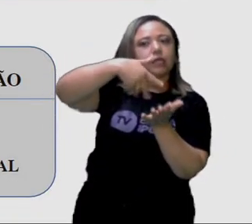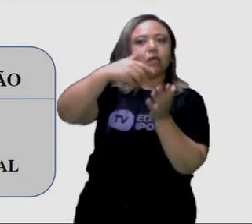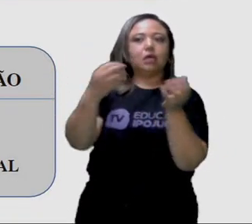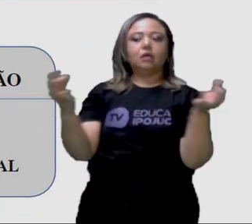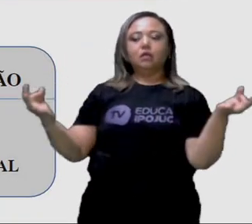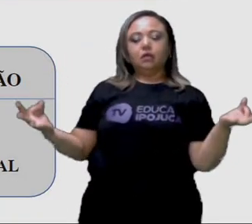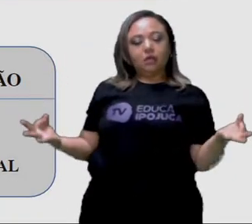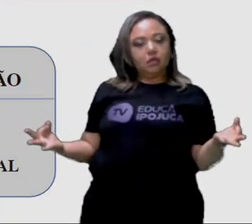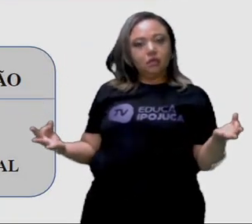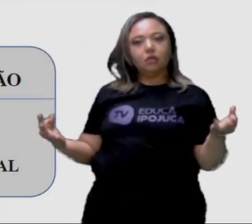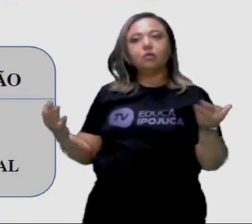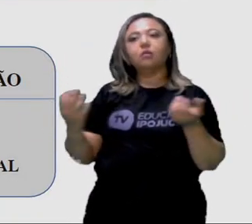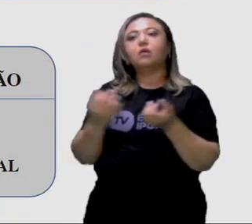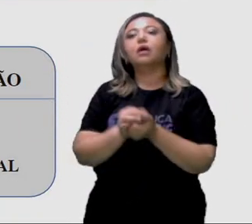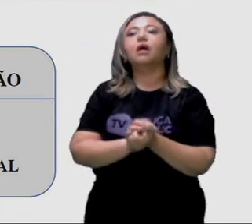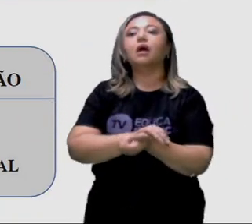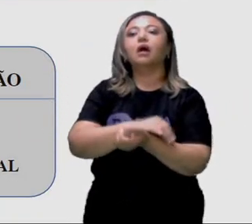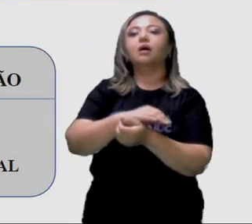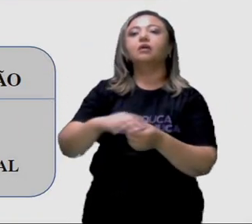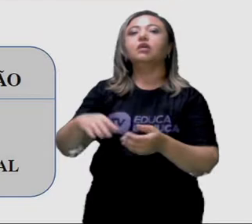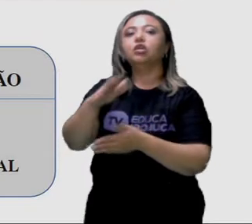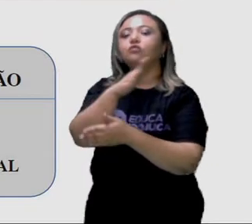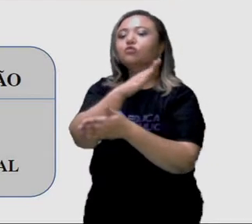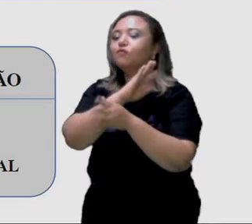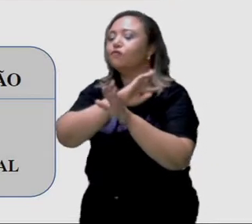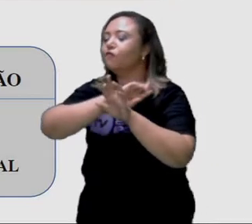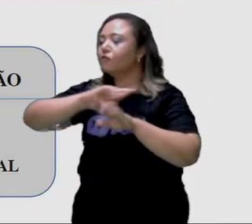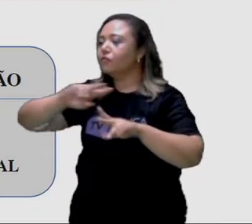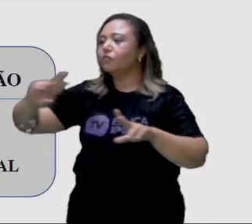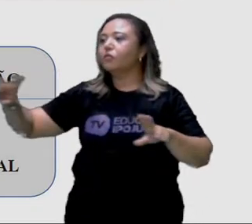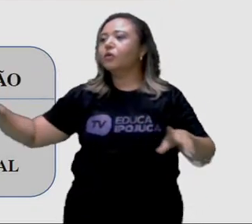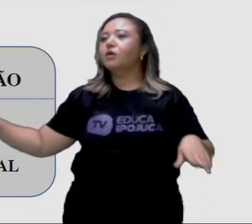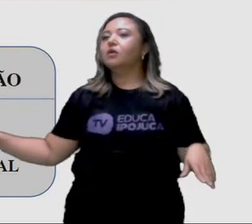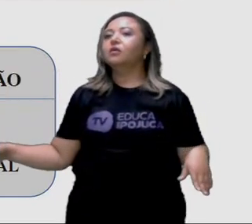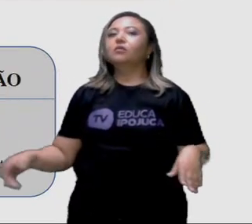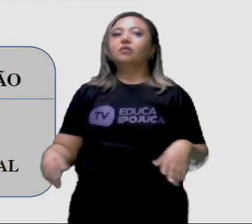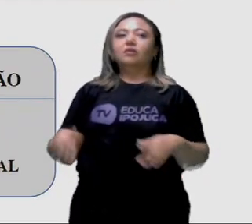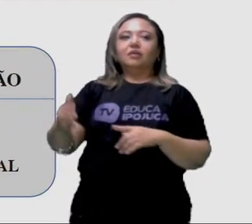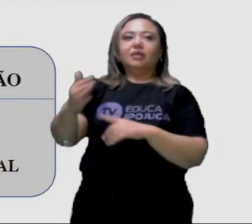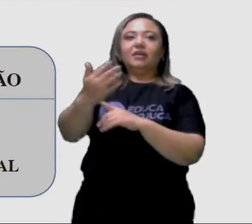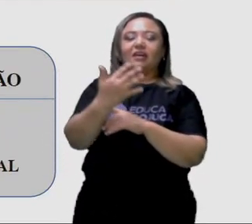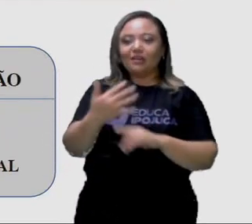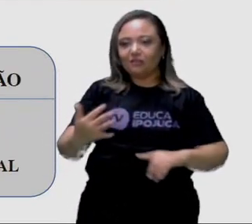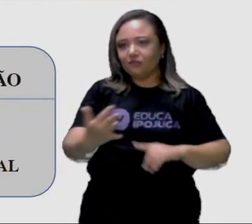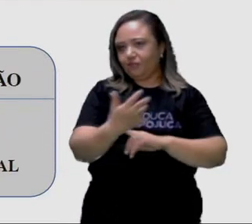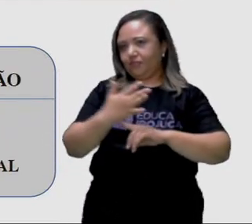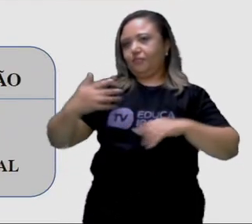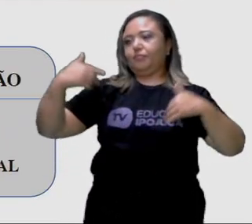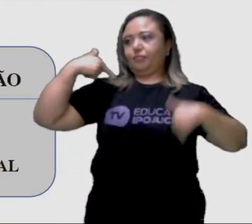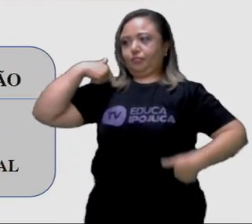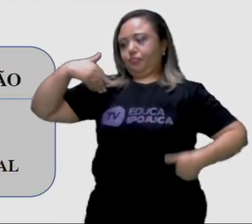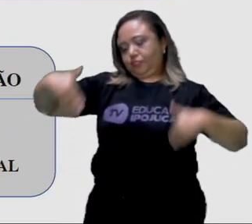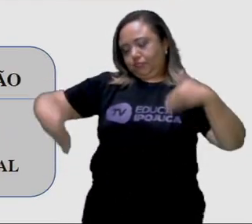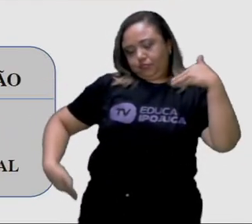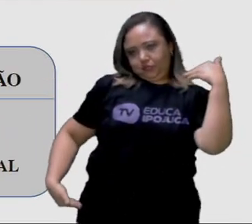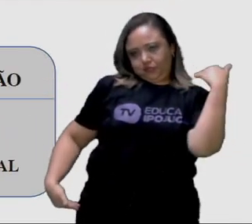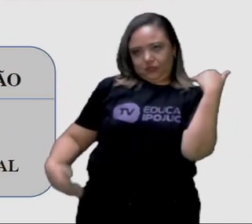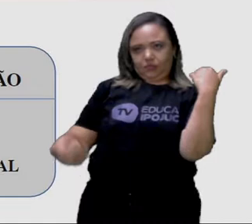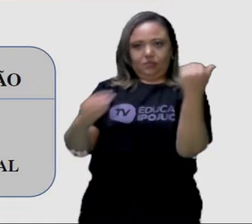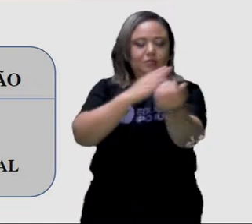o tai chi chuan, que são práticas aí realizadas principalmente das civilizações